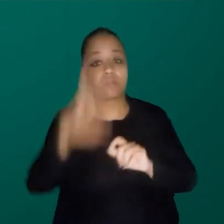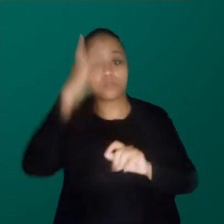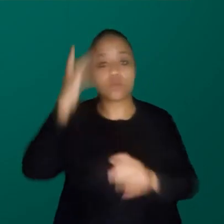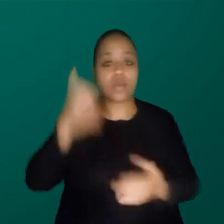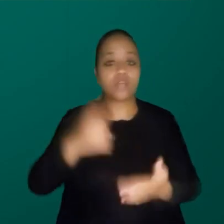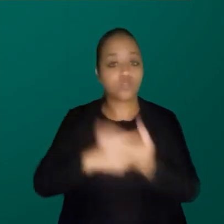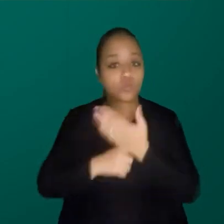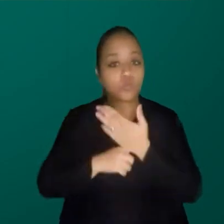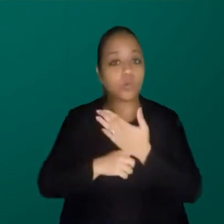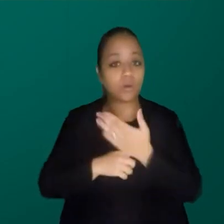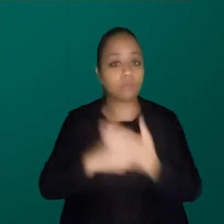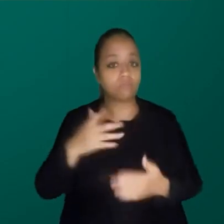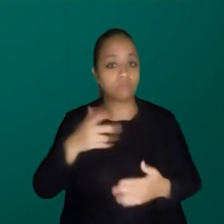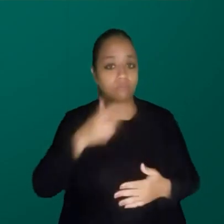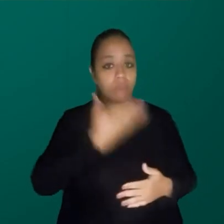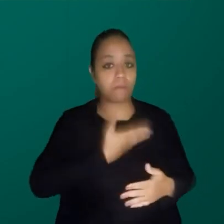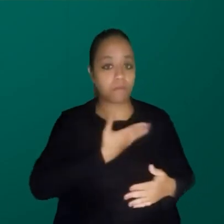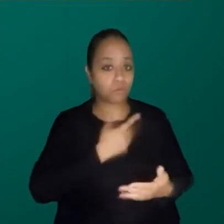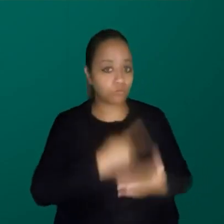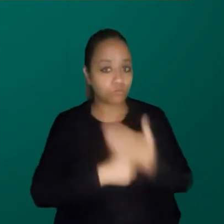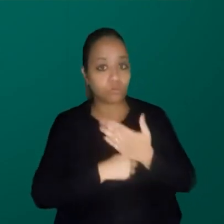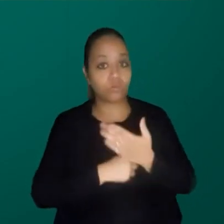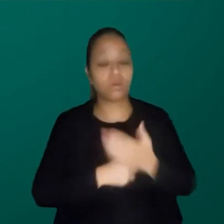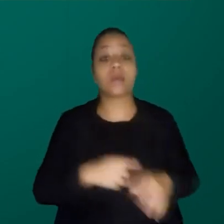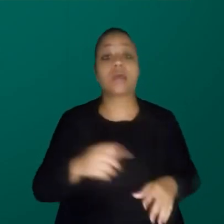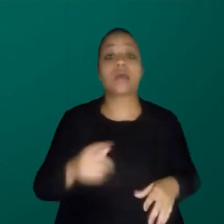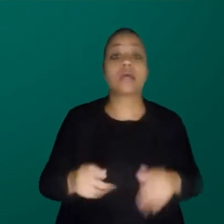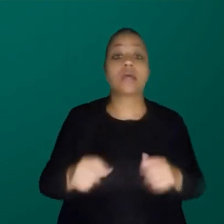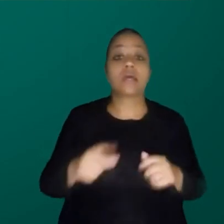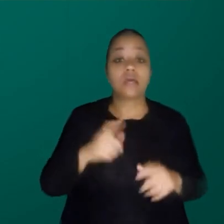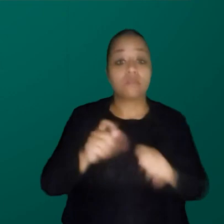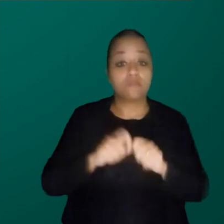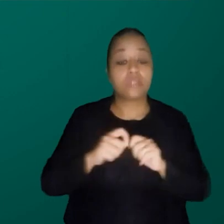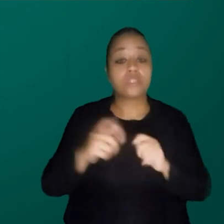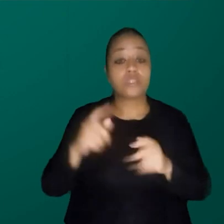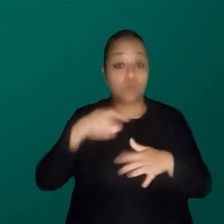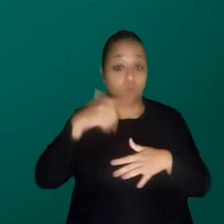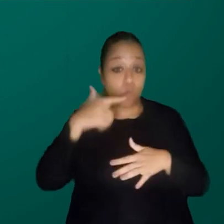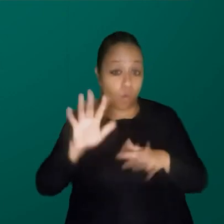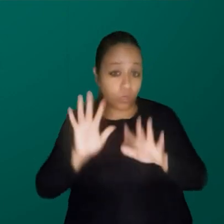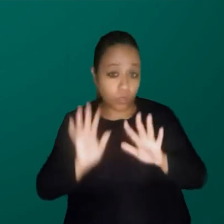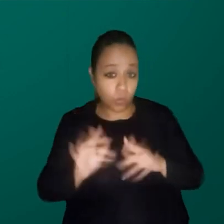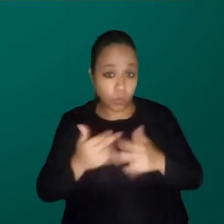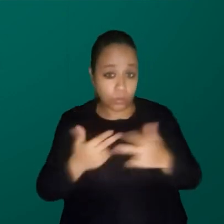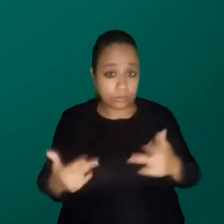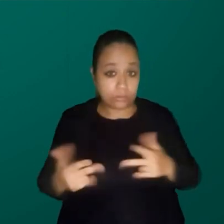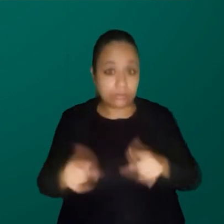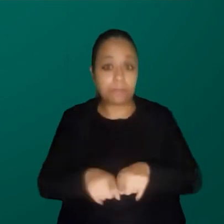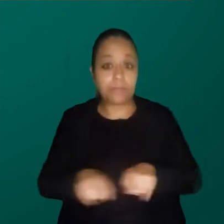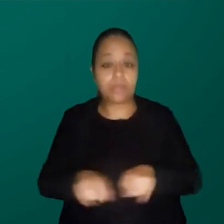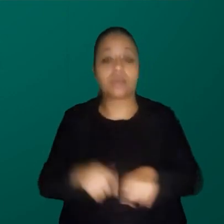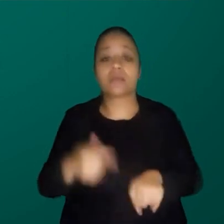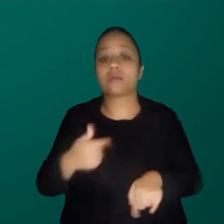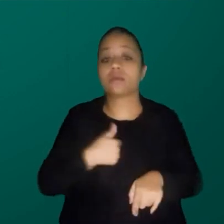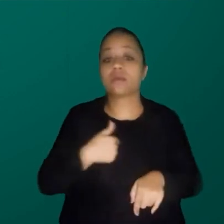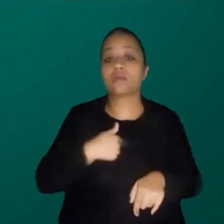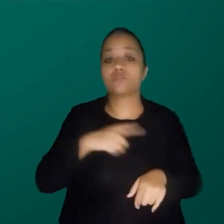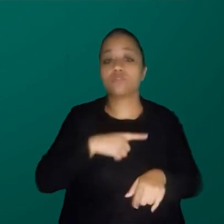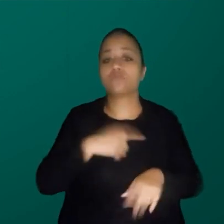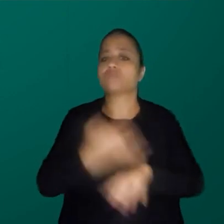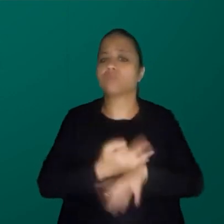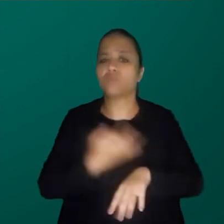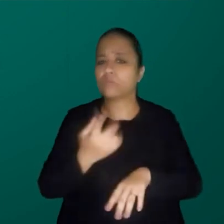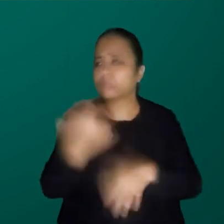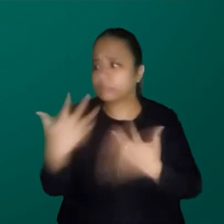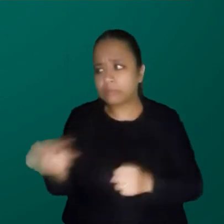ajudar o Salvador Branco, enfim, teve isso, detalhes. E assim, eu tive muita